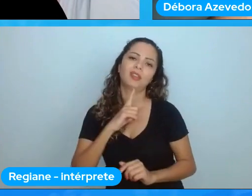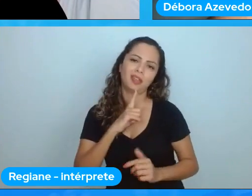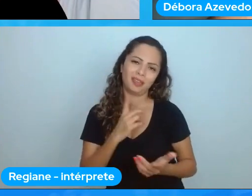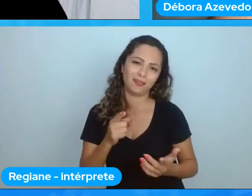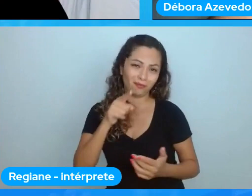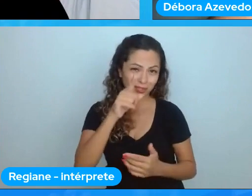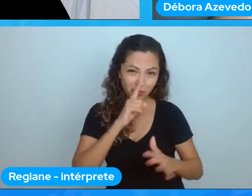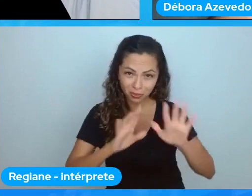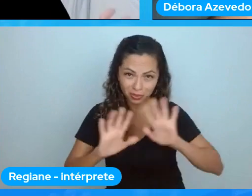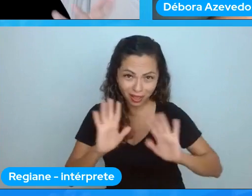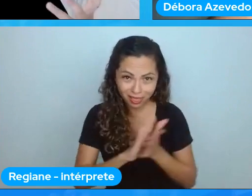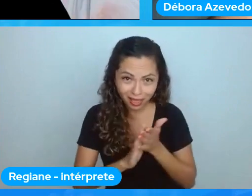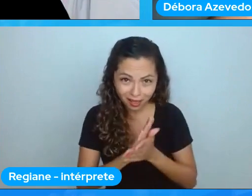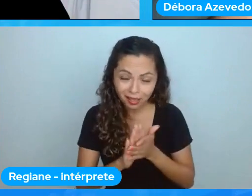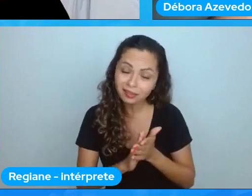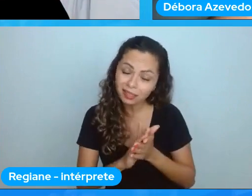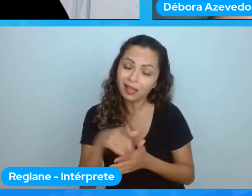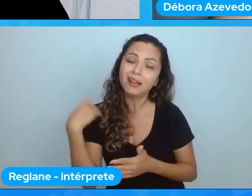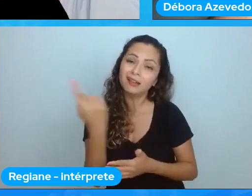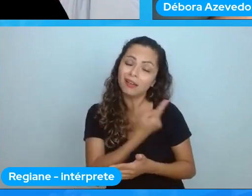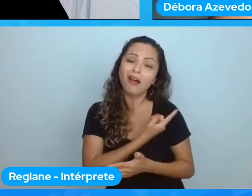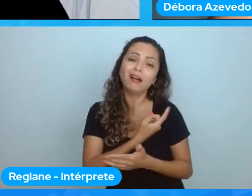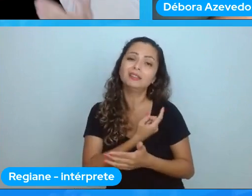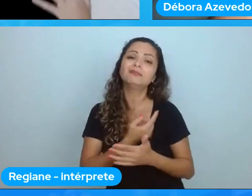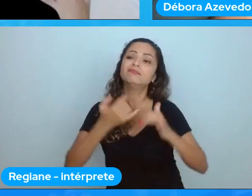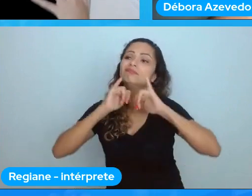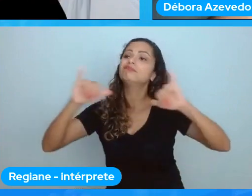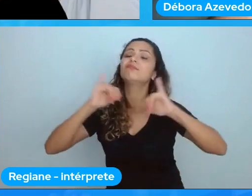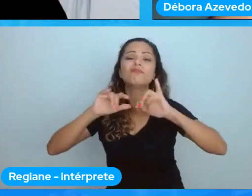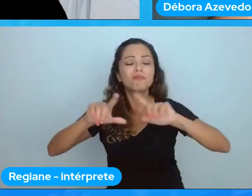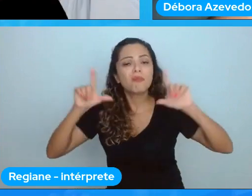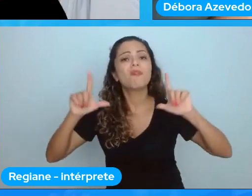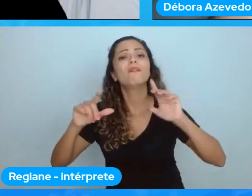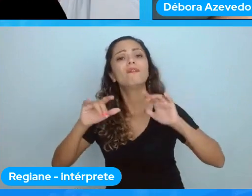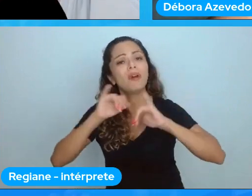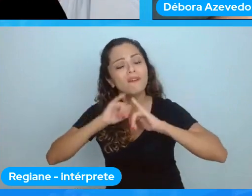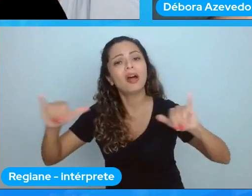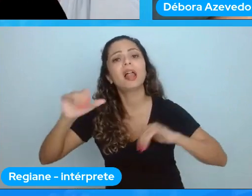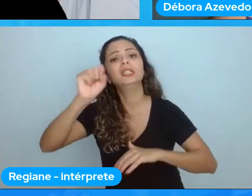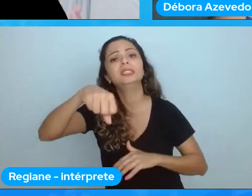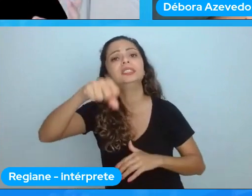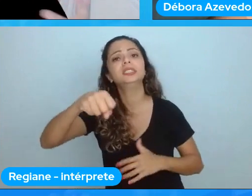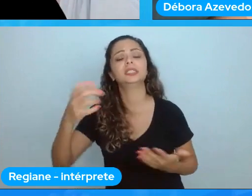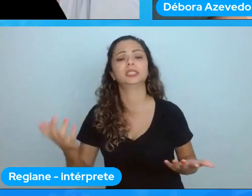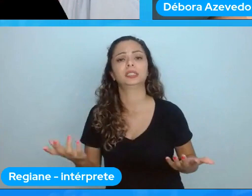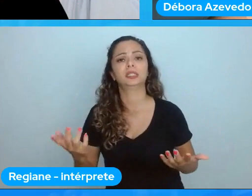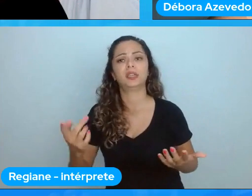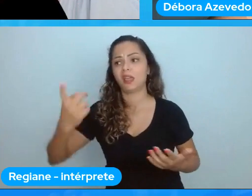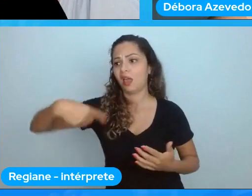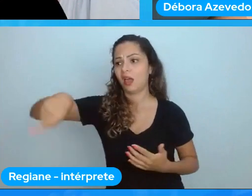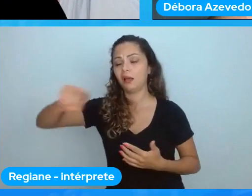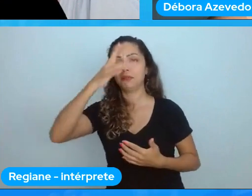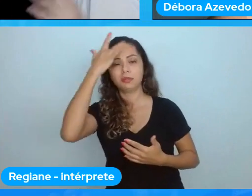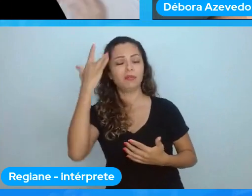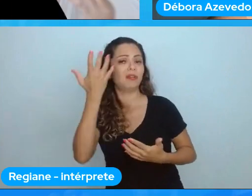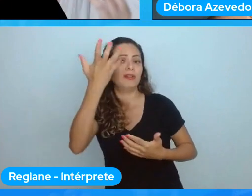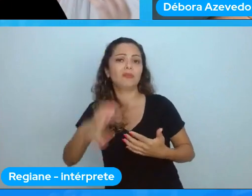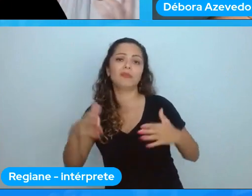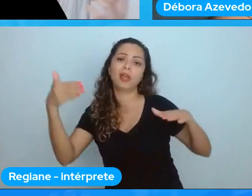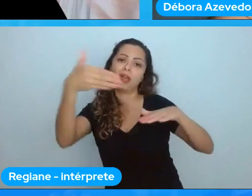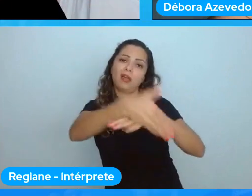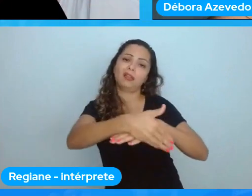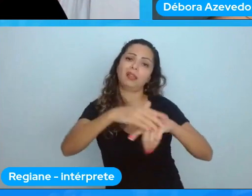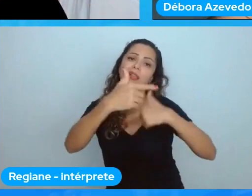vai falar sobre e as pessoas vão deixar de entrar na sua empresa isso vai afetar o processo seletivo se a empresa tem assédio